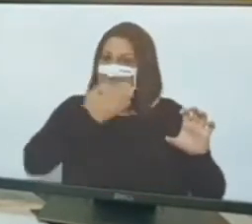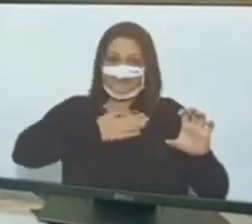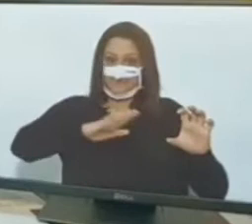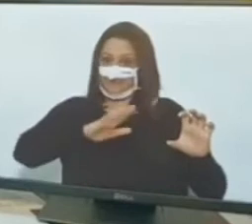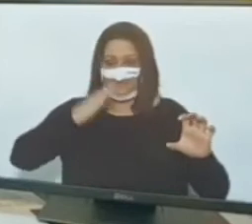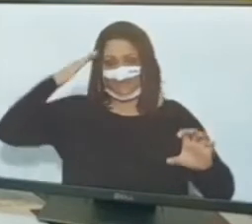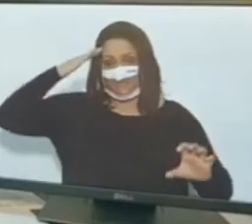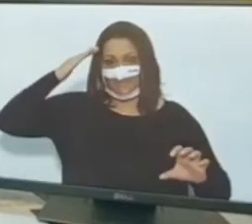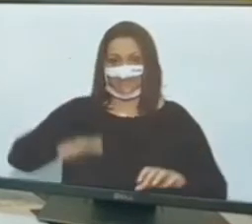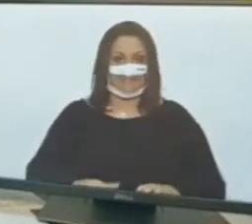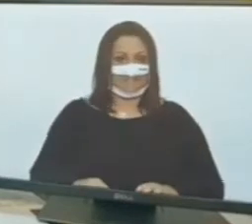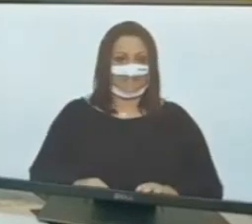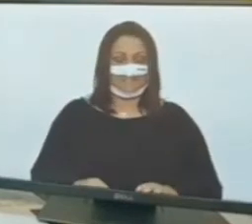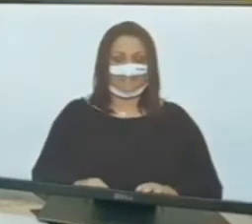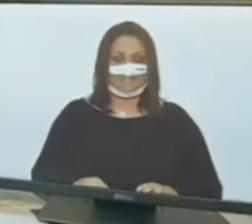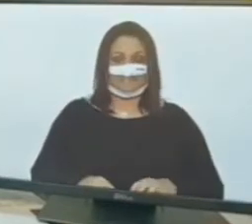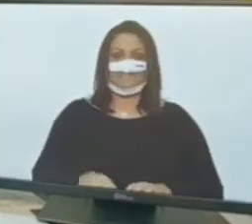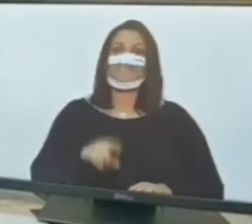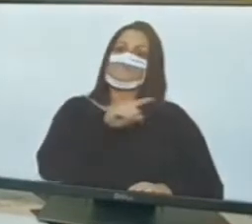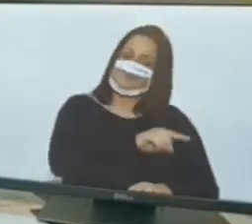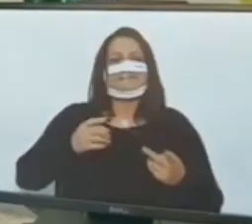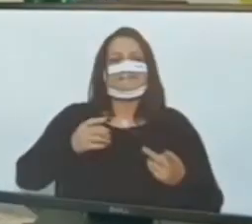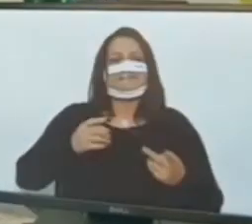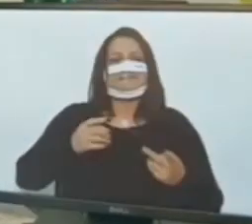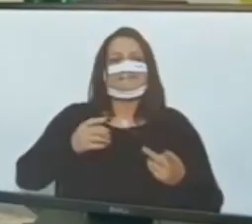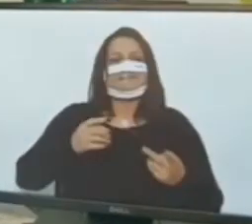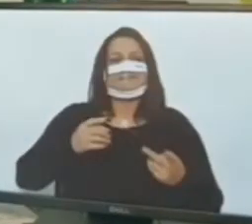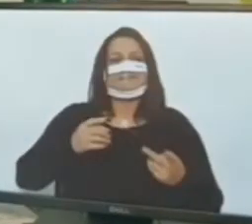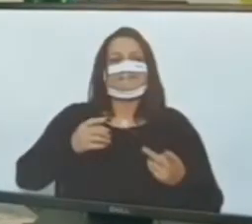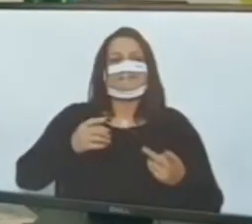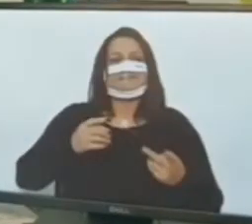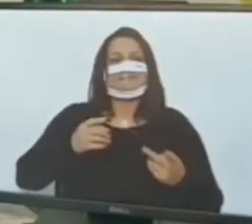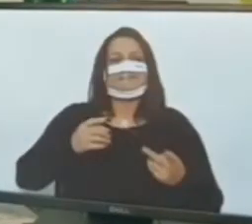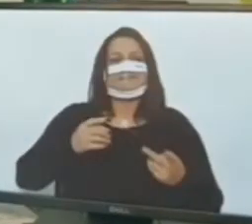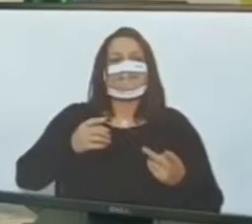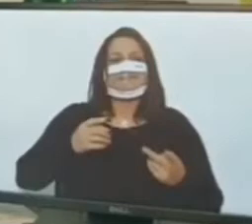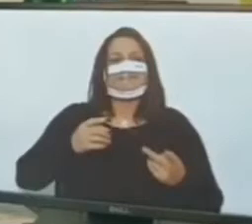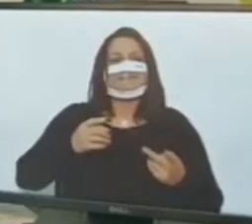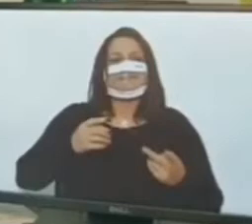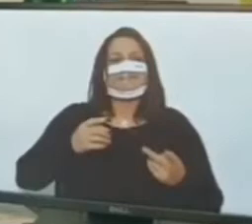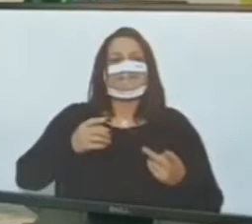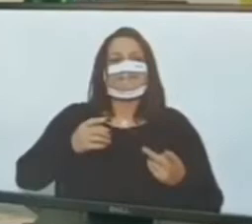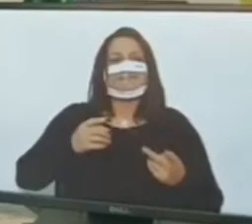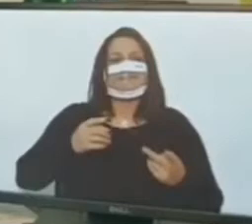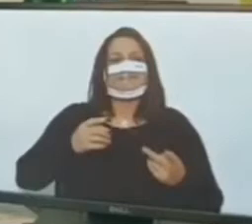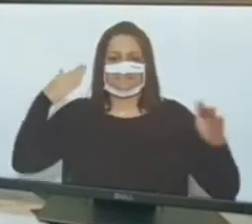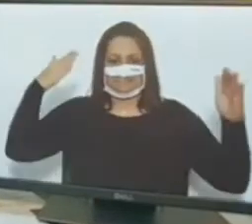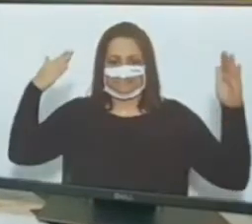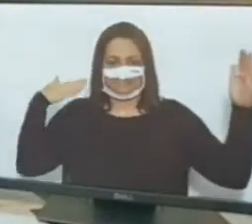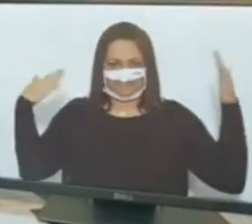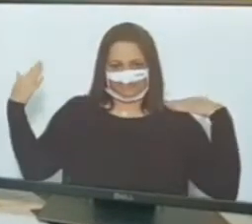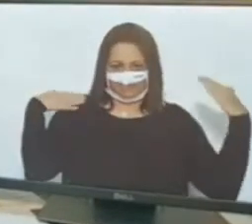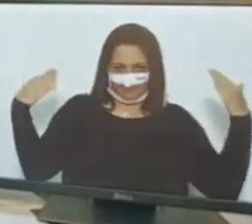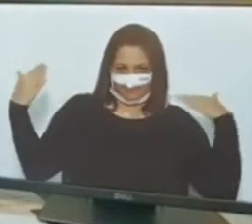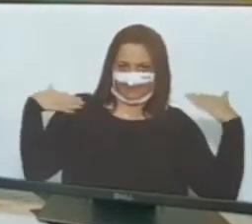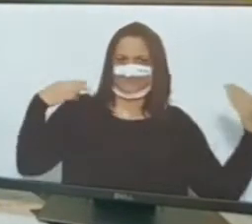livre de três ministros, né? O ministro da Marinha, da loja do Exército, o chefe do EFA, que era ministro, e tinha casa militar também.